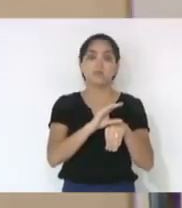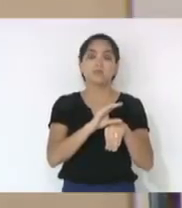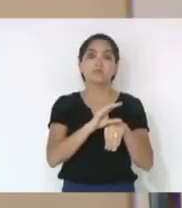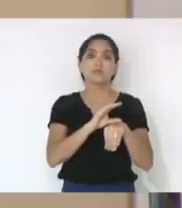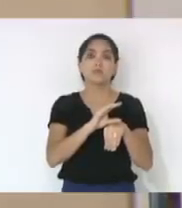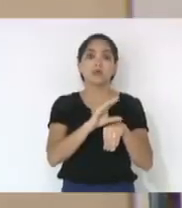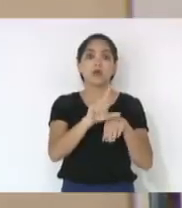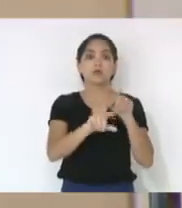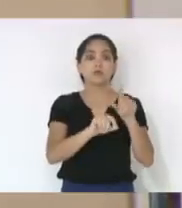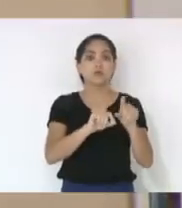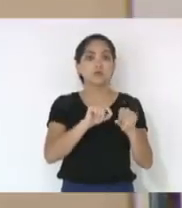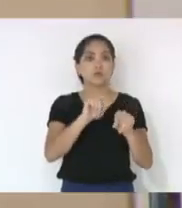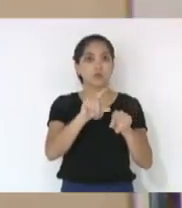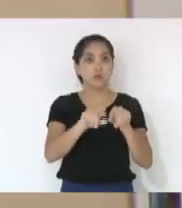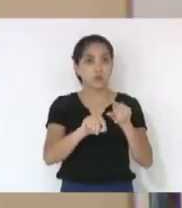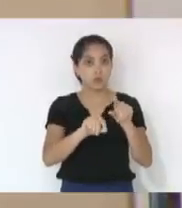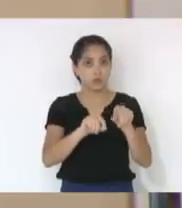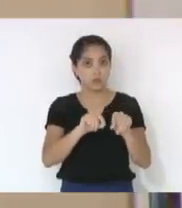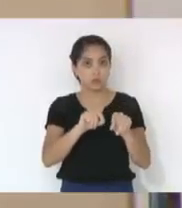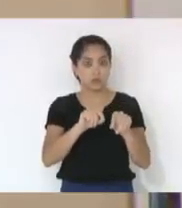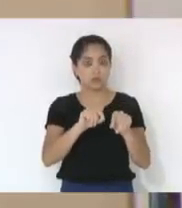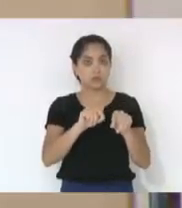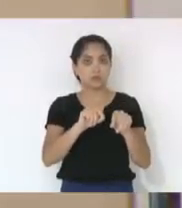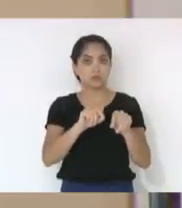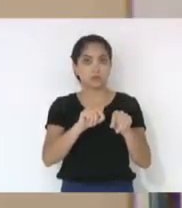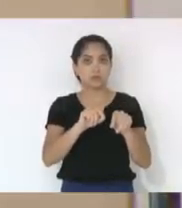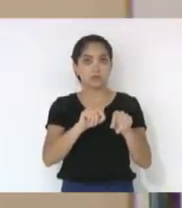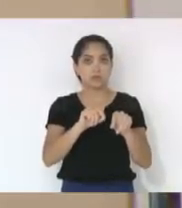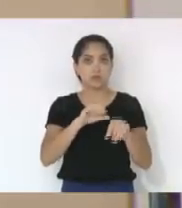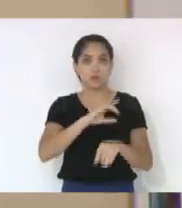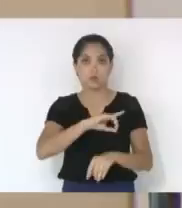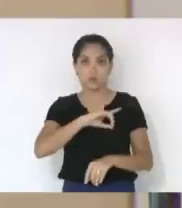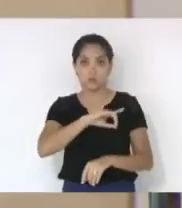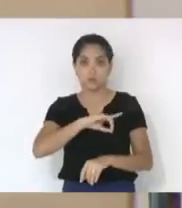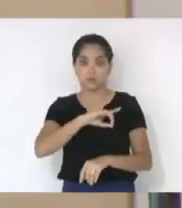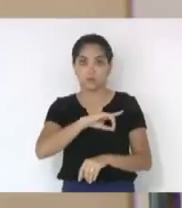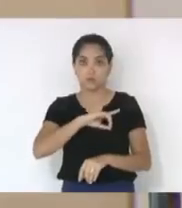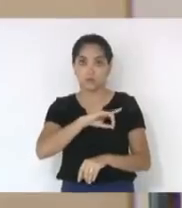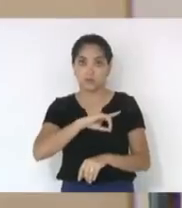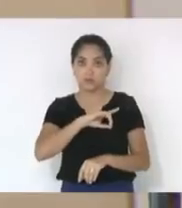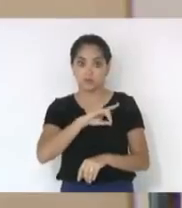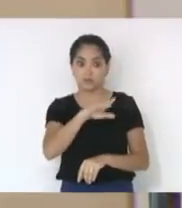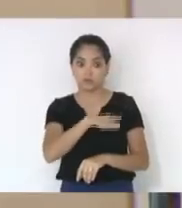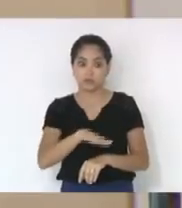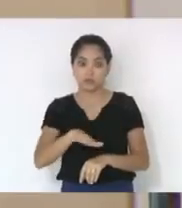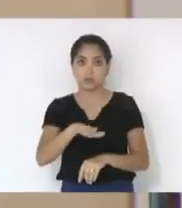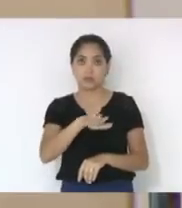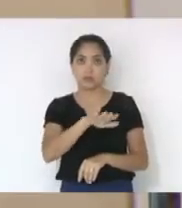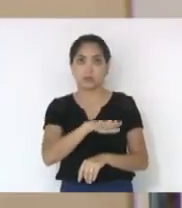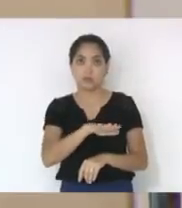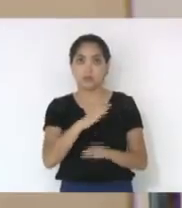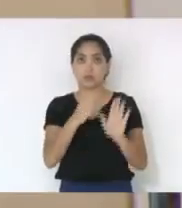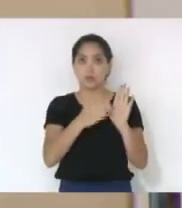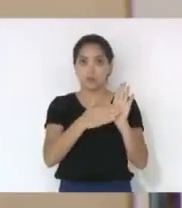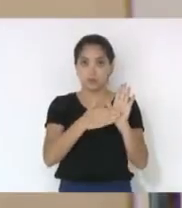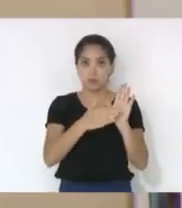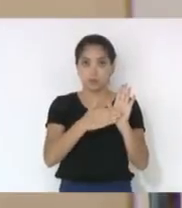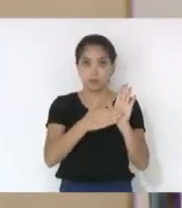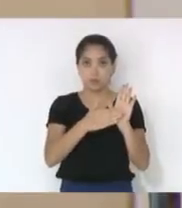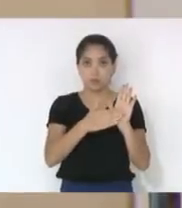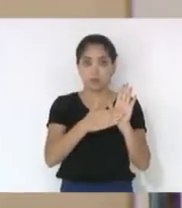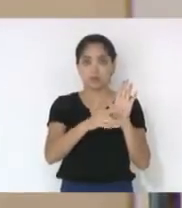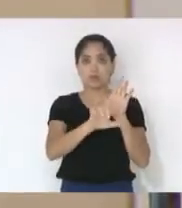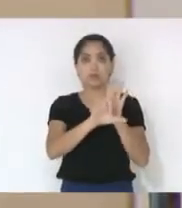a escolha dos delegados-geral e a proposta da lei orgânica da